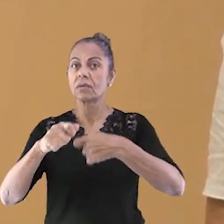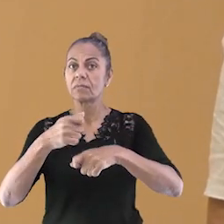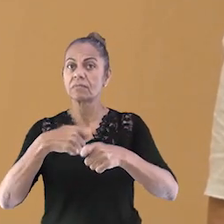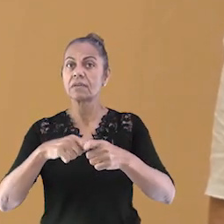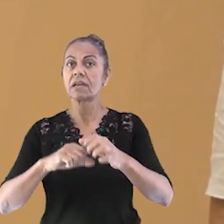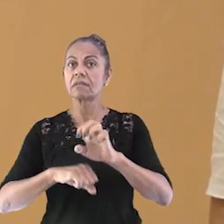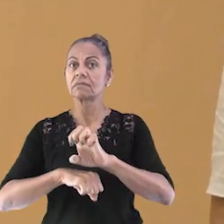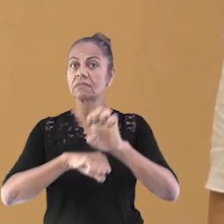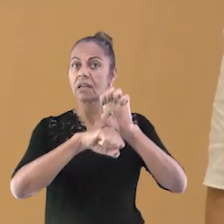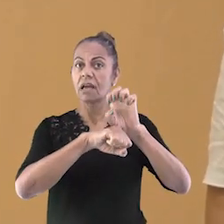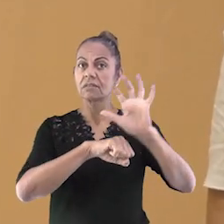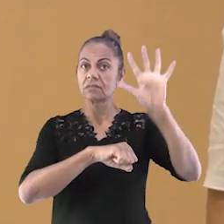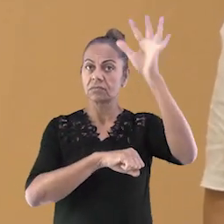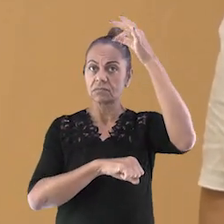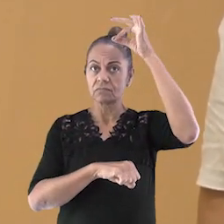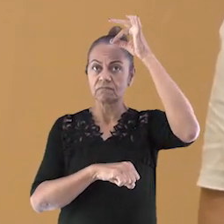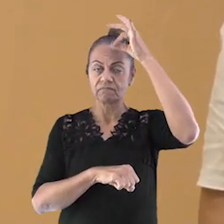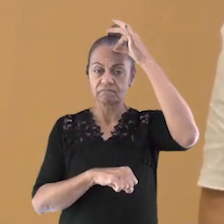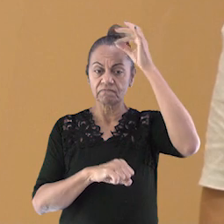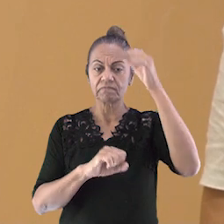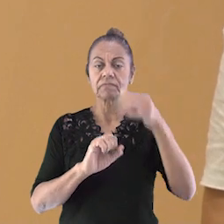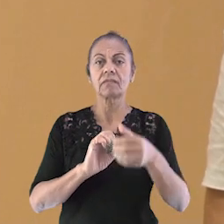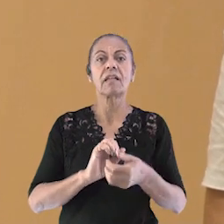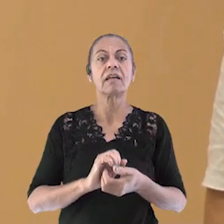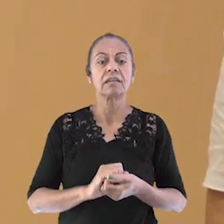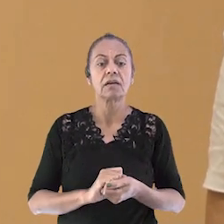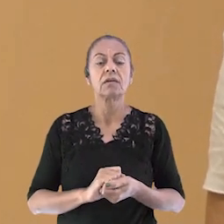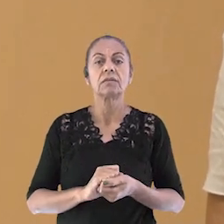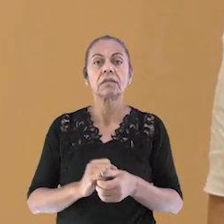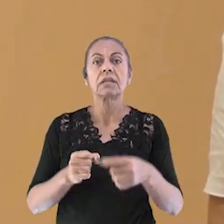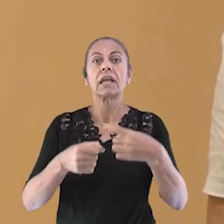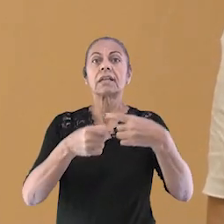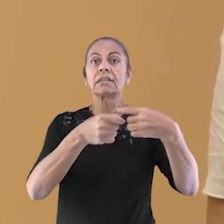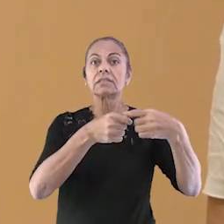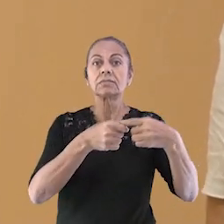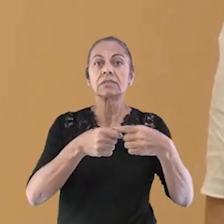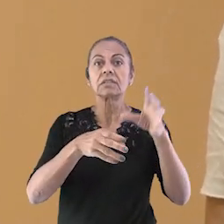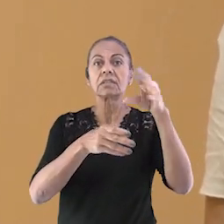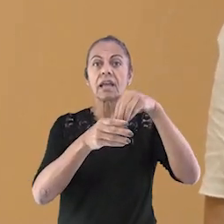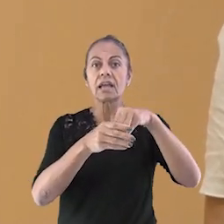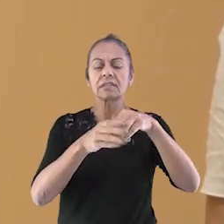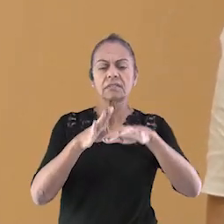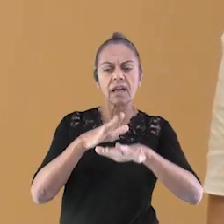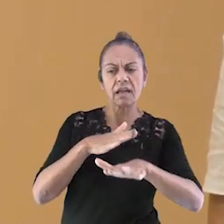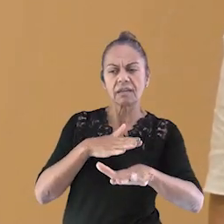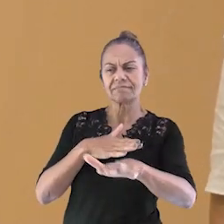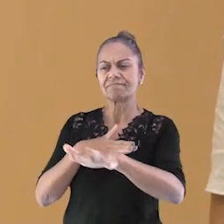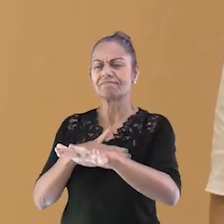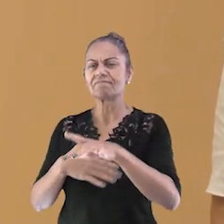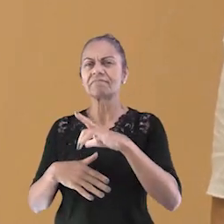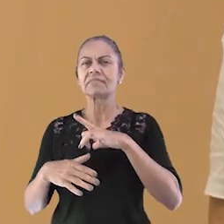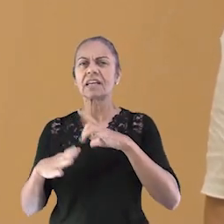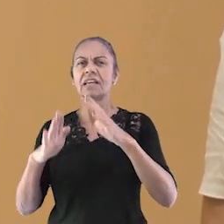Espírito Santo. Também percebemos que dentro desses municípios há locais de moradias que necessitam de